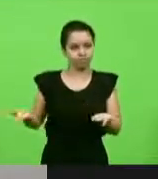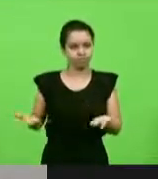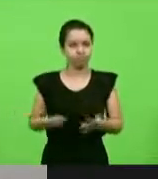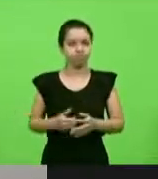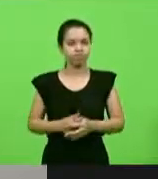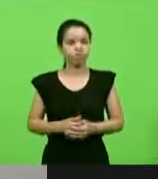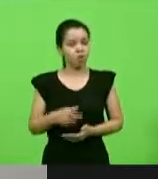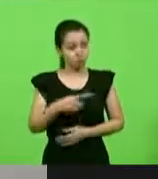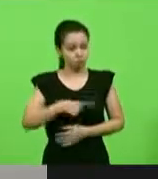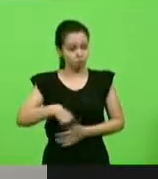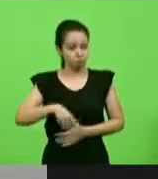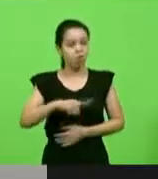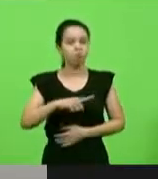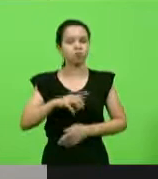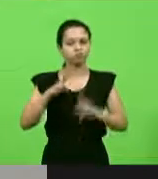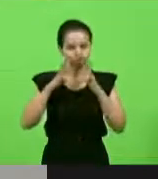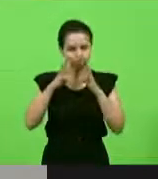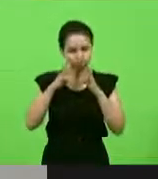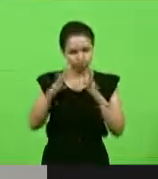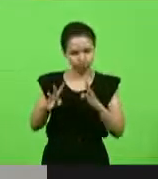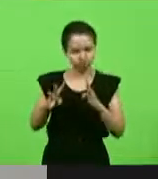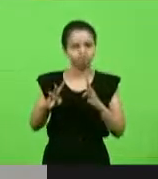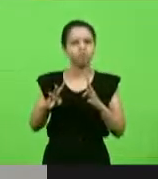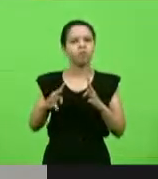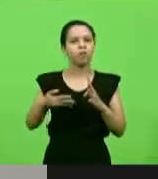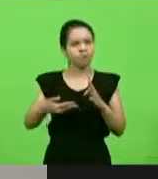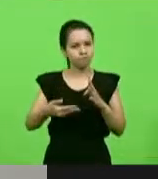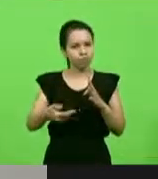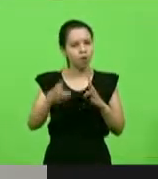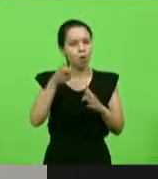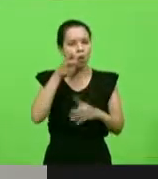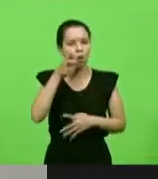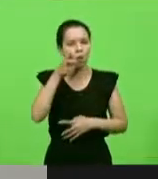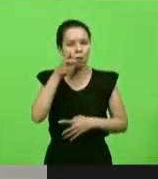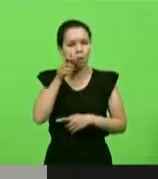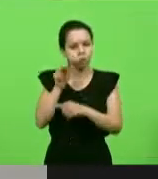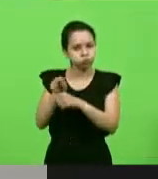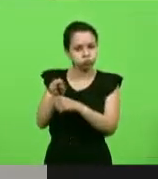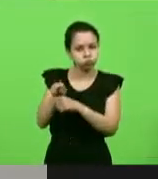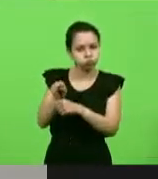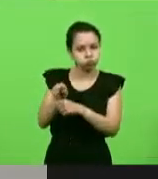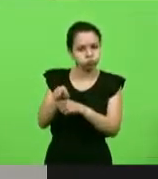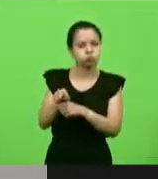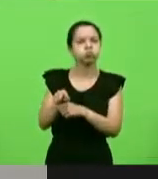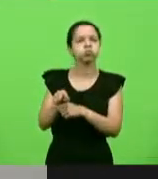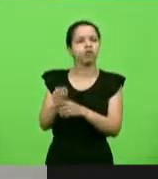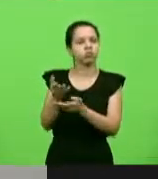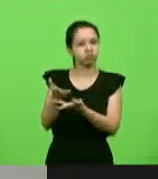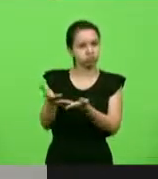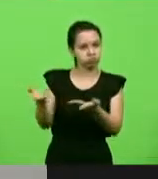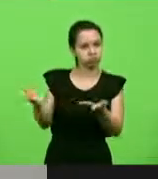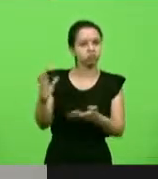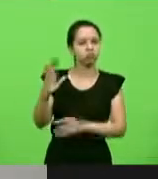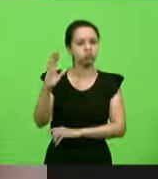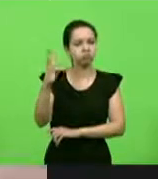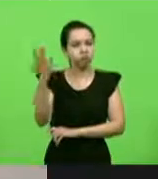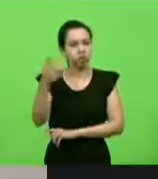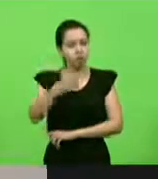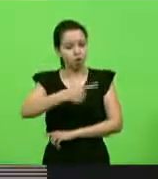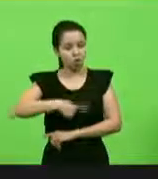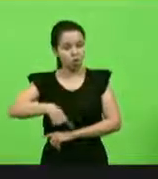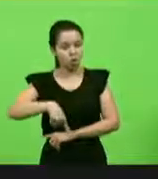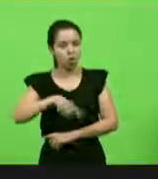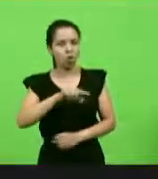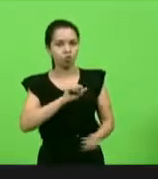atentos e vamos acompanhar de perto esta realidade para que a gente possa...